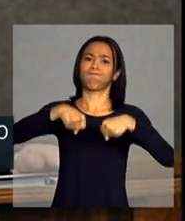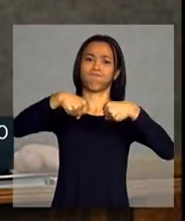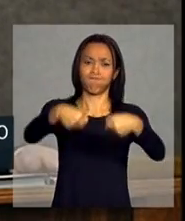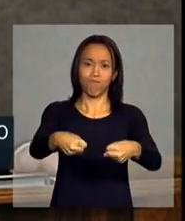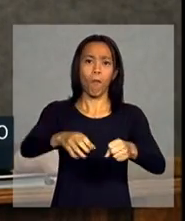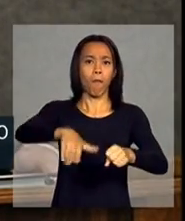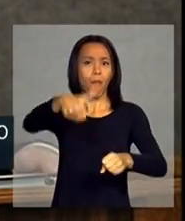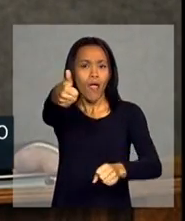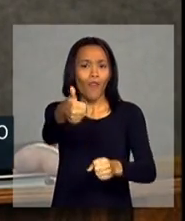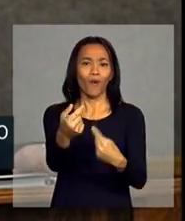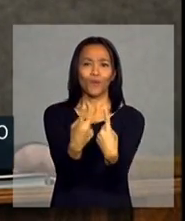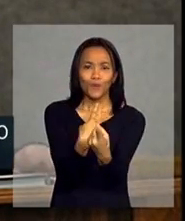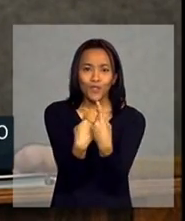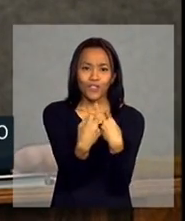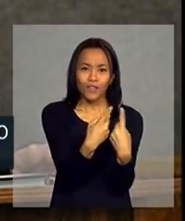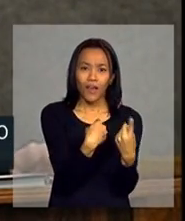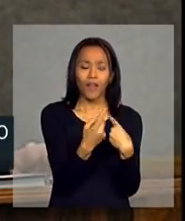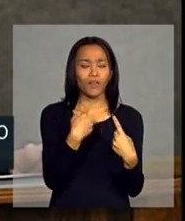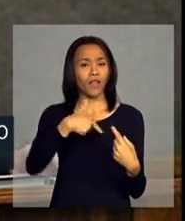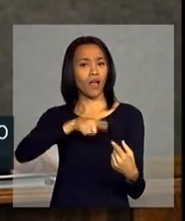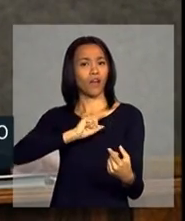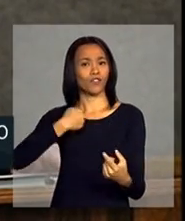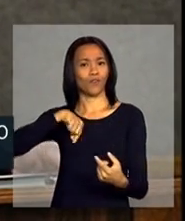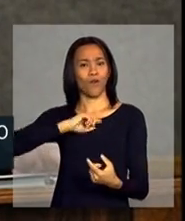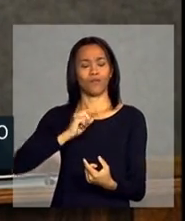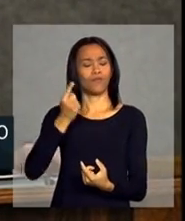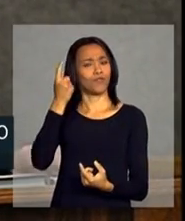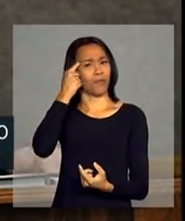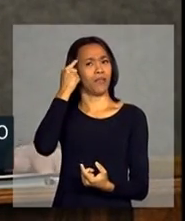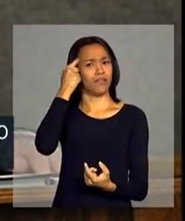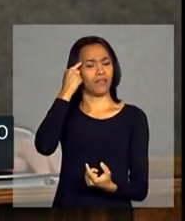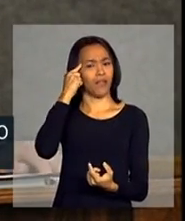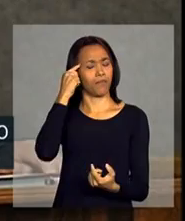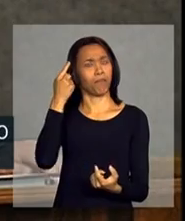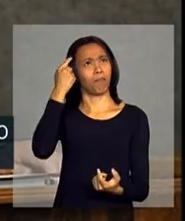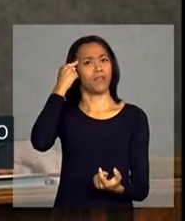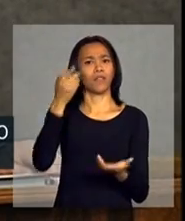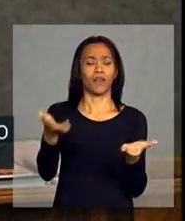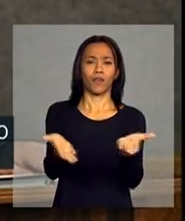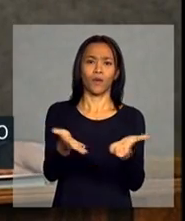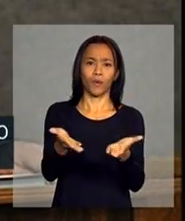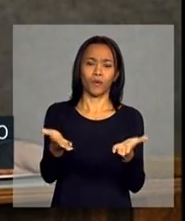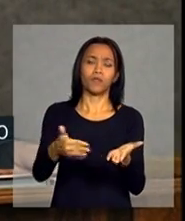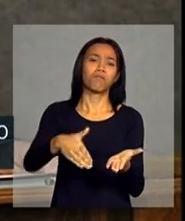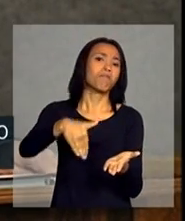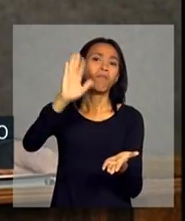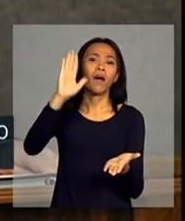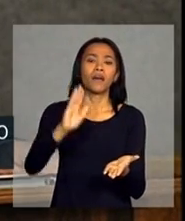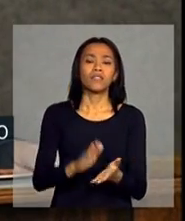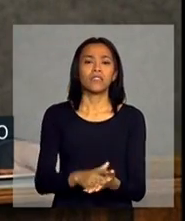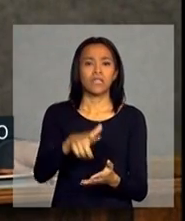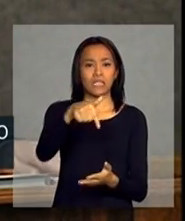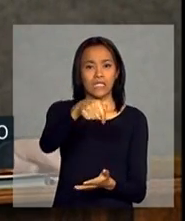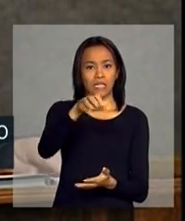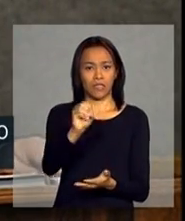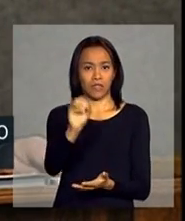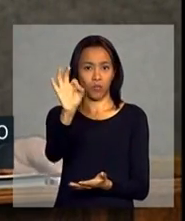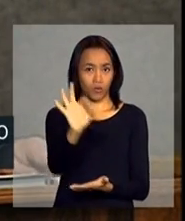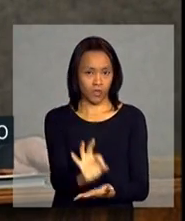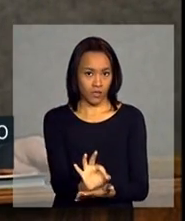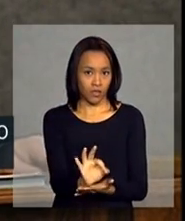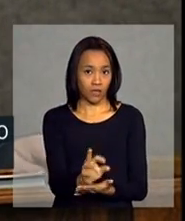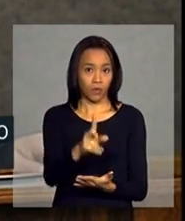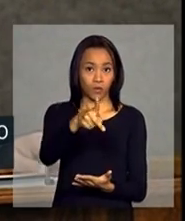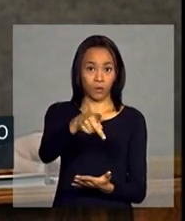mesmo a gente não tinha pensado, quer dizer, imaginar que hoje mais de 70% do